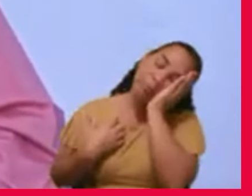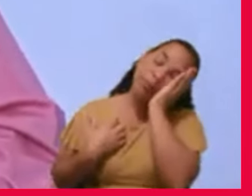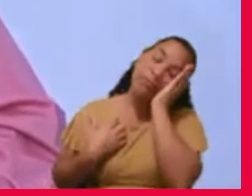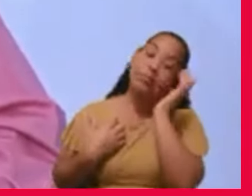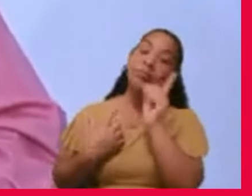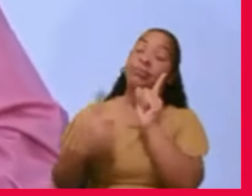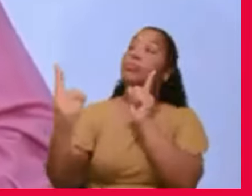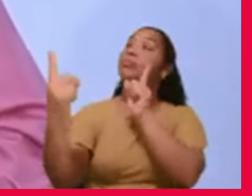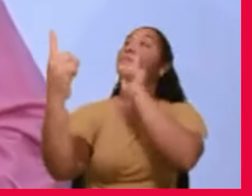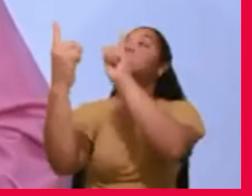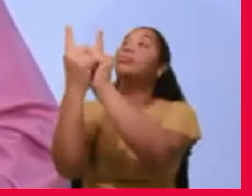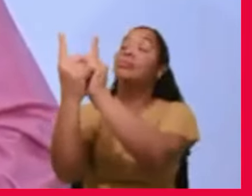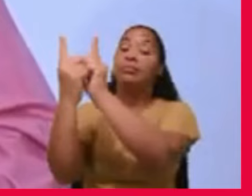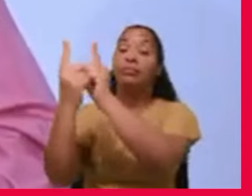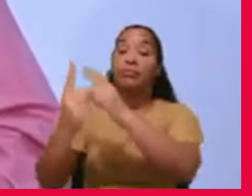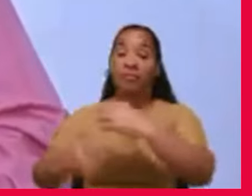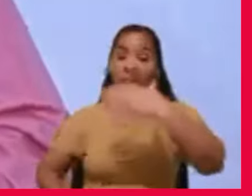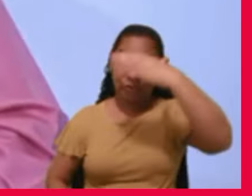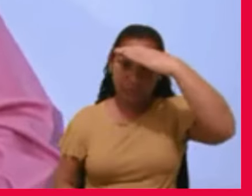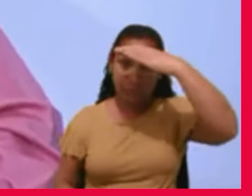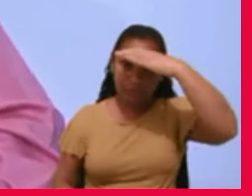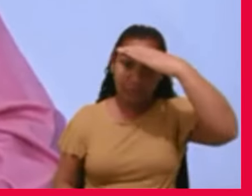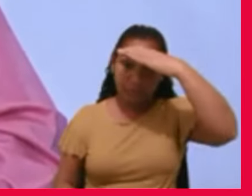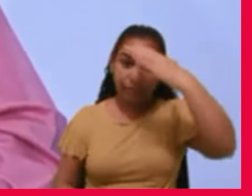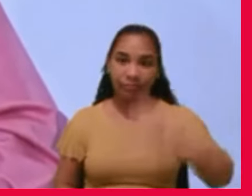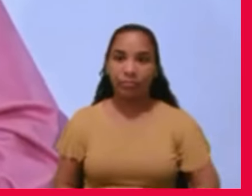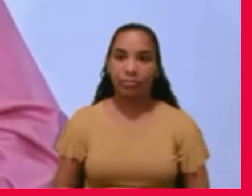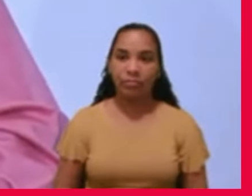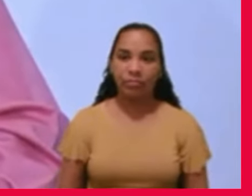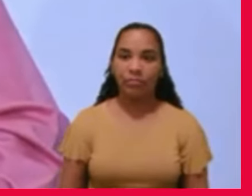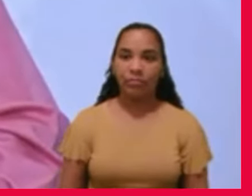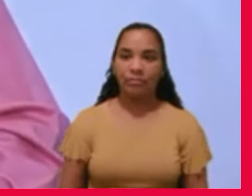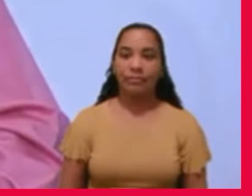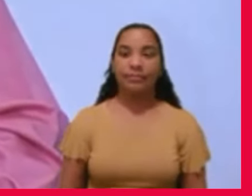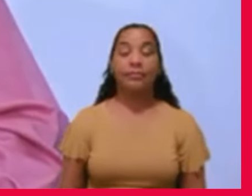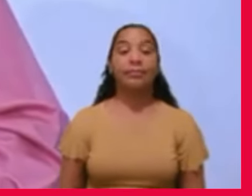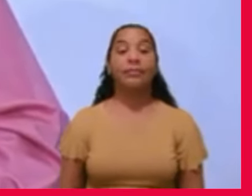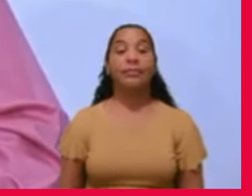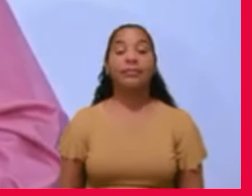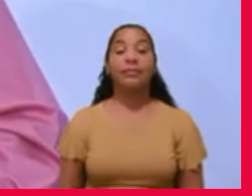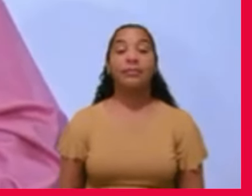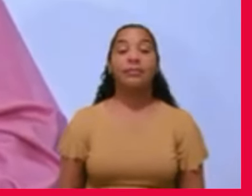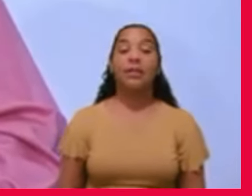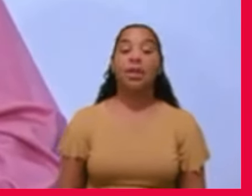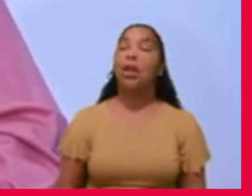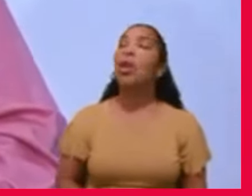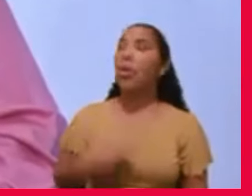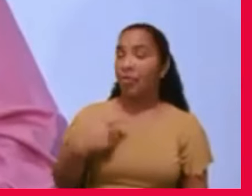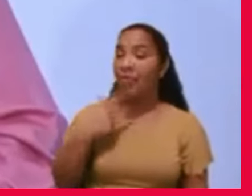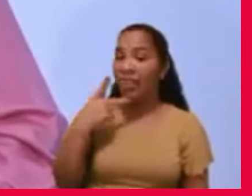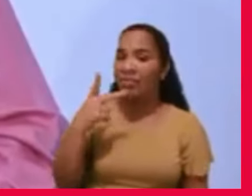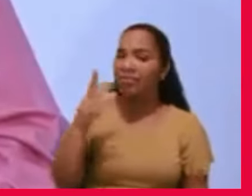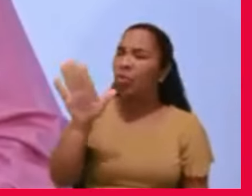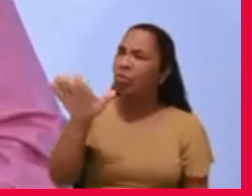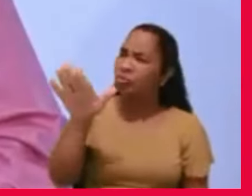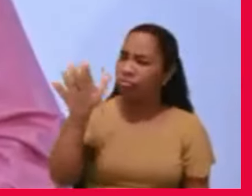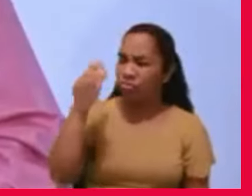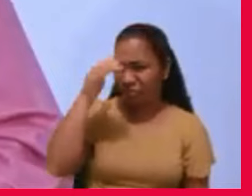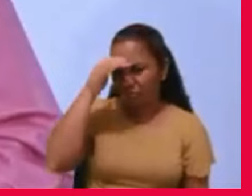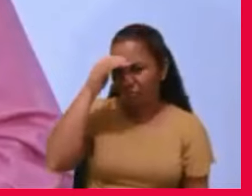meu estado consciente e em sono, eu dizia assim, Chico, eu me tenho